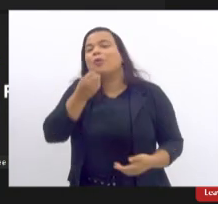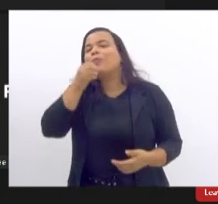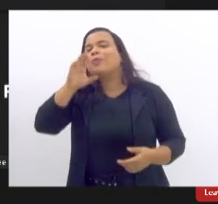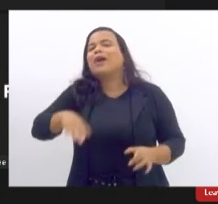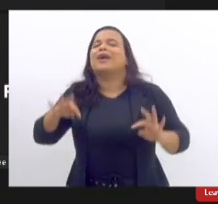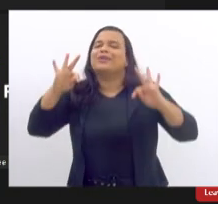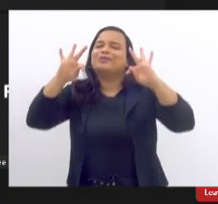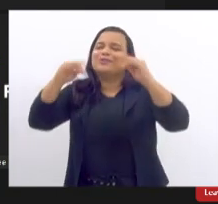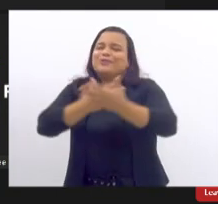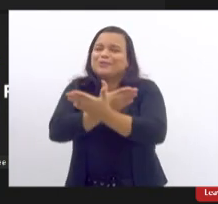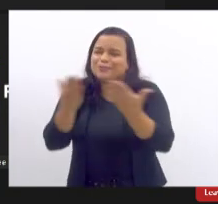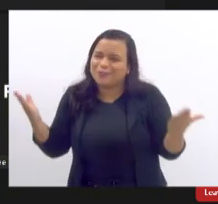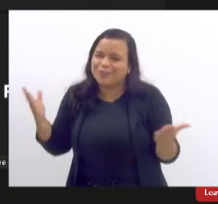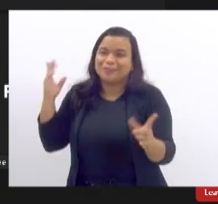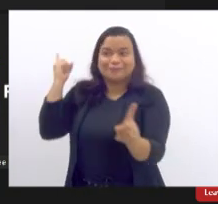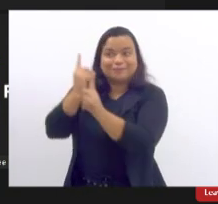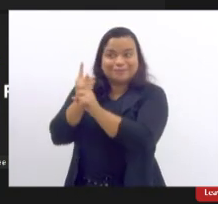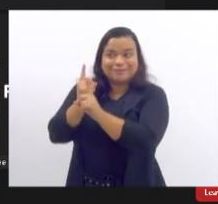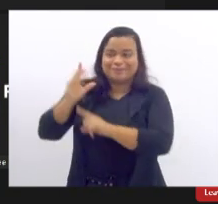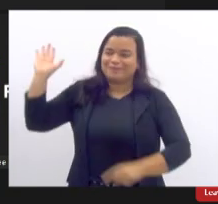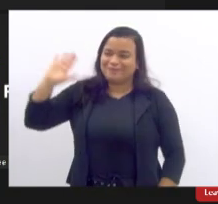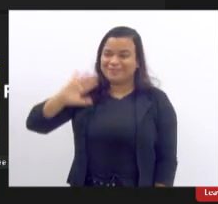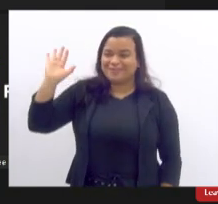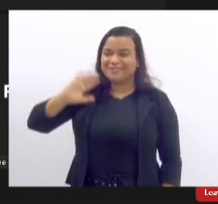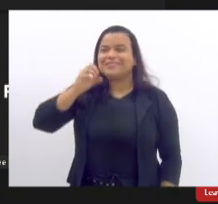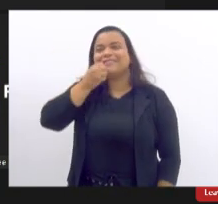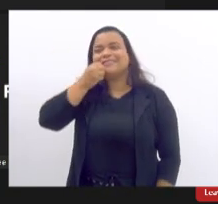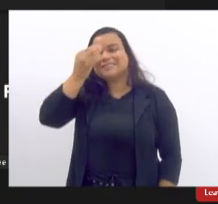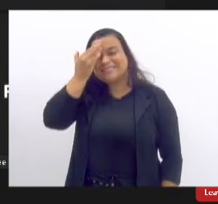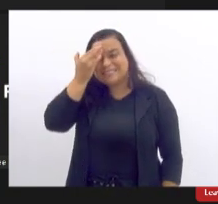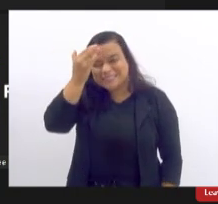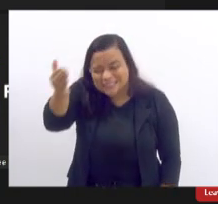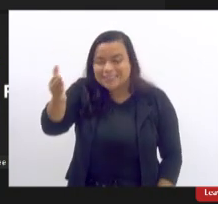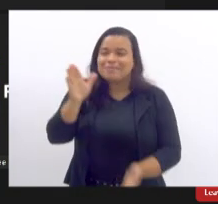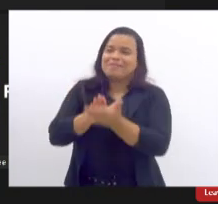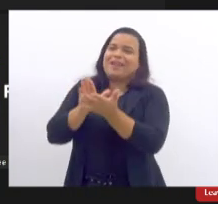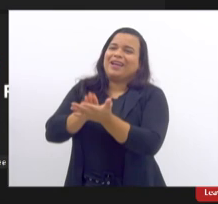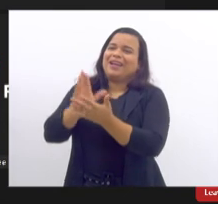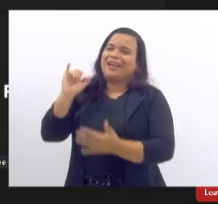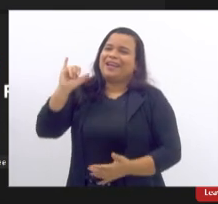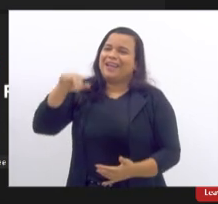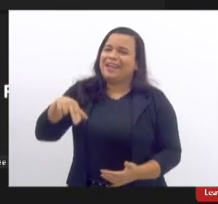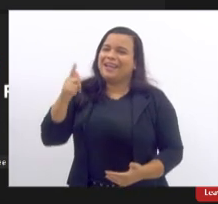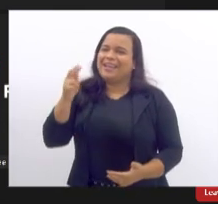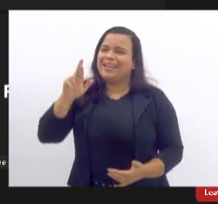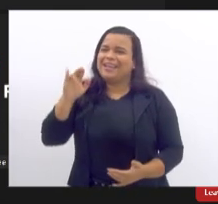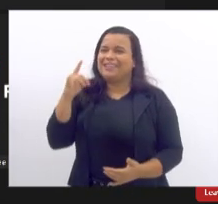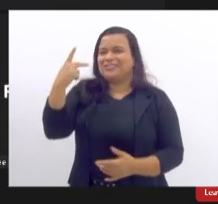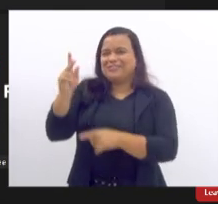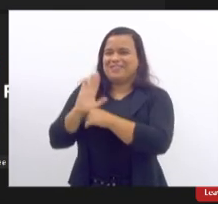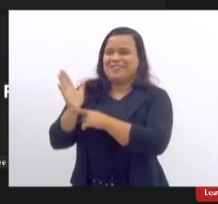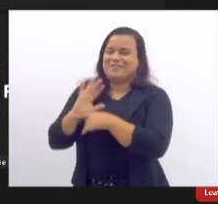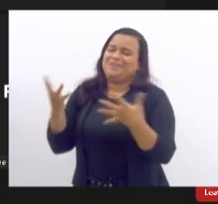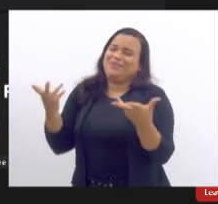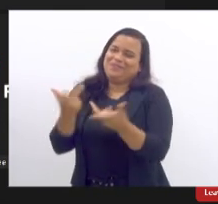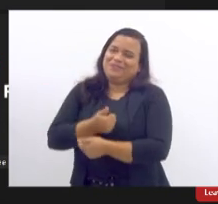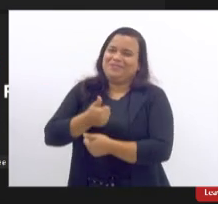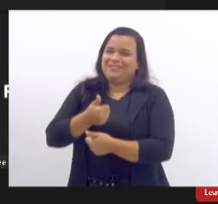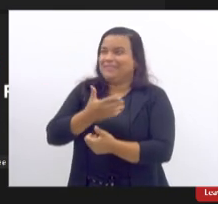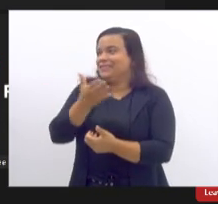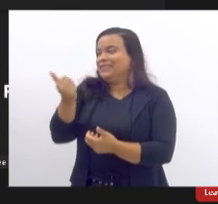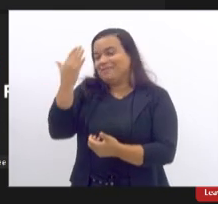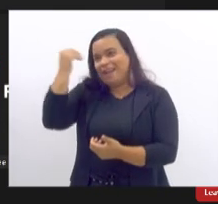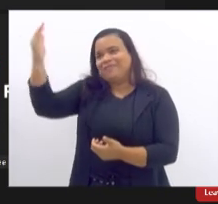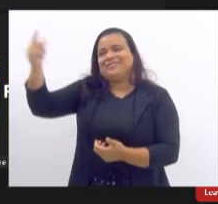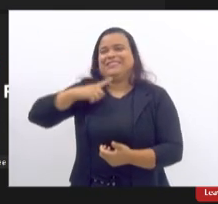até a próxima muito obrigado para o bem-vindo o teu filme está rendendo muito e vai render mais